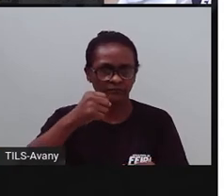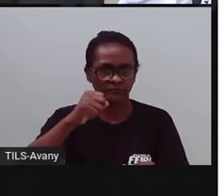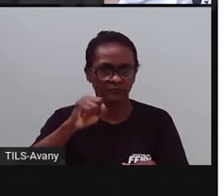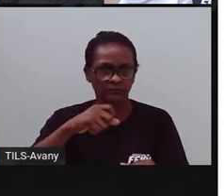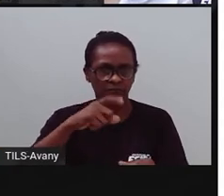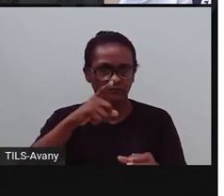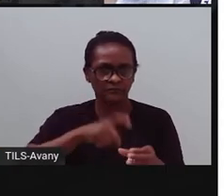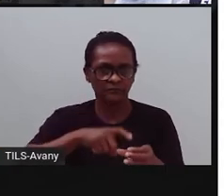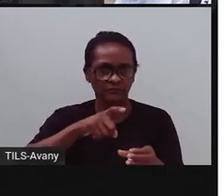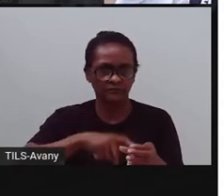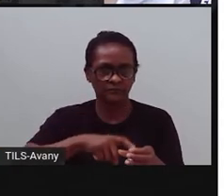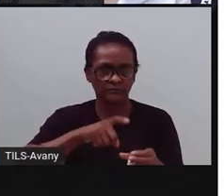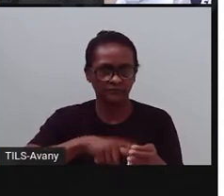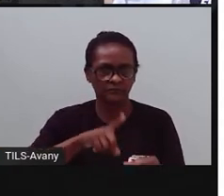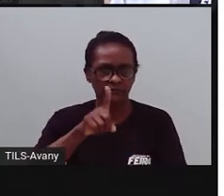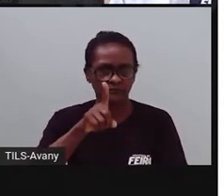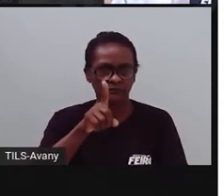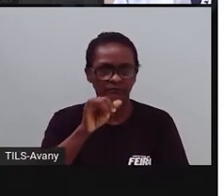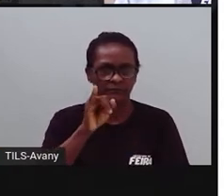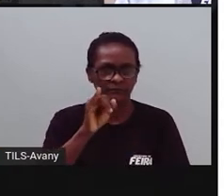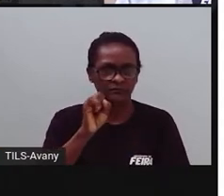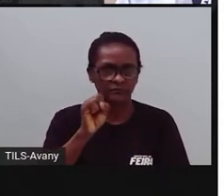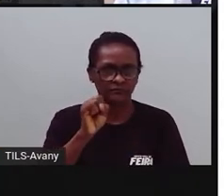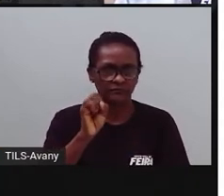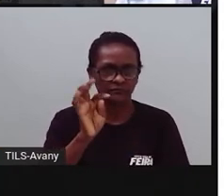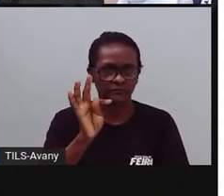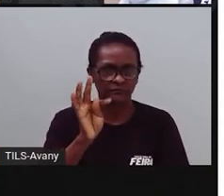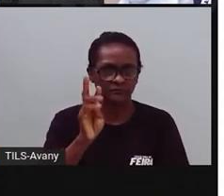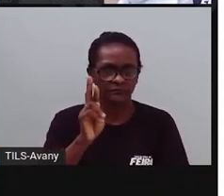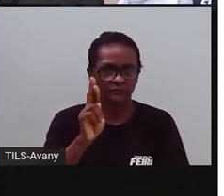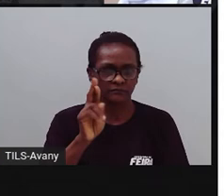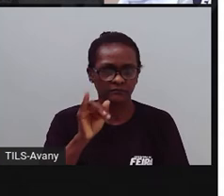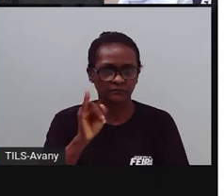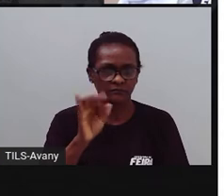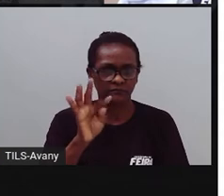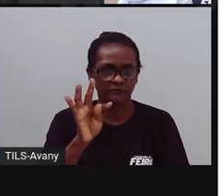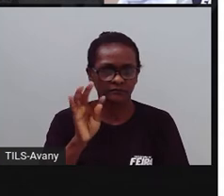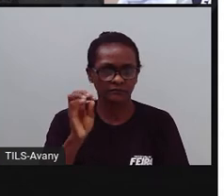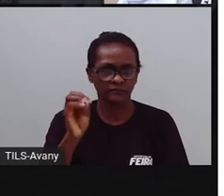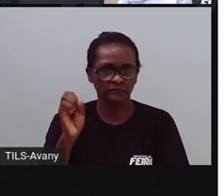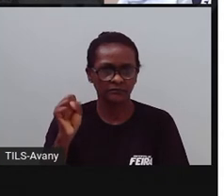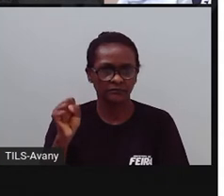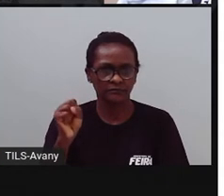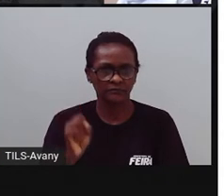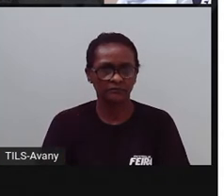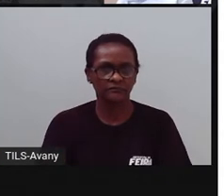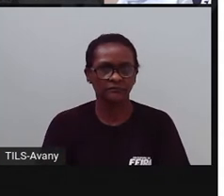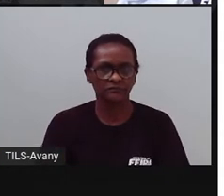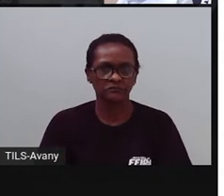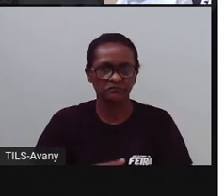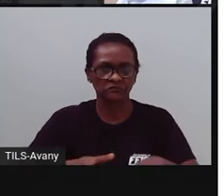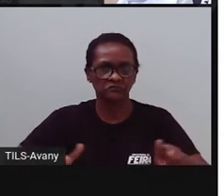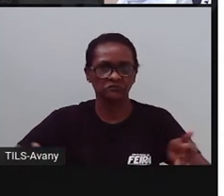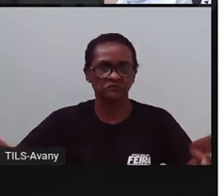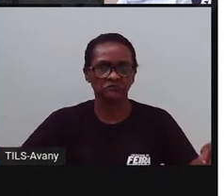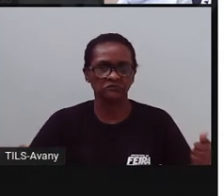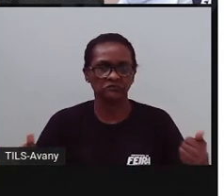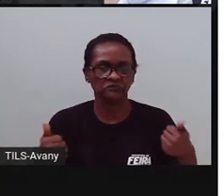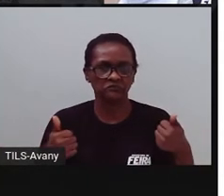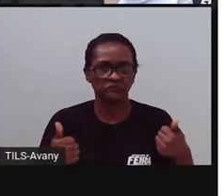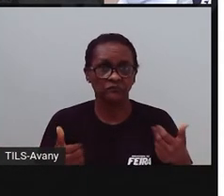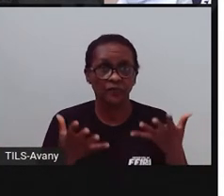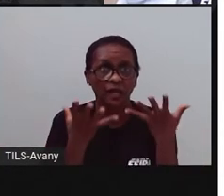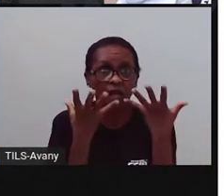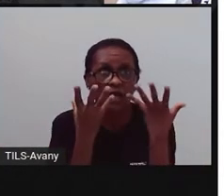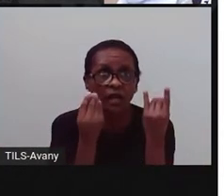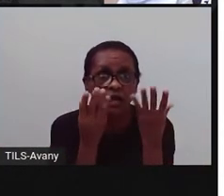nesses distritos, além das crianças que moram em alguns bairros daqui de Feira, que a gente vai ver agora. A não vai falar todos